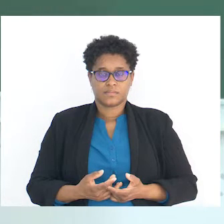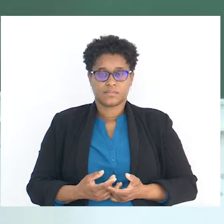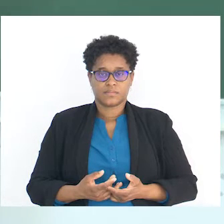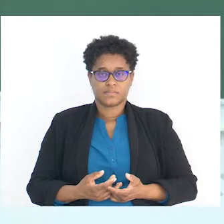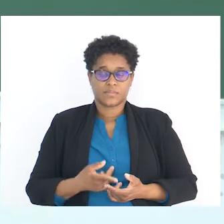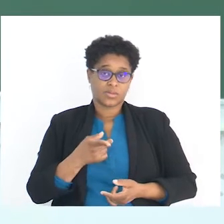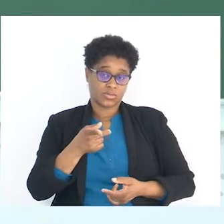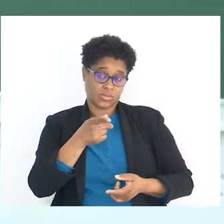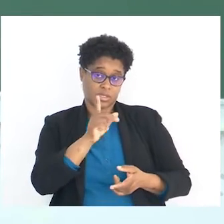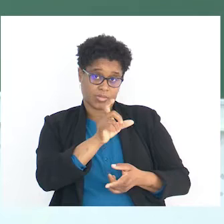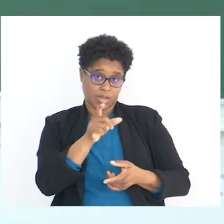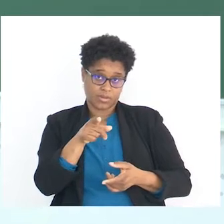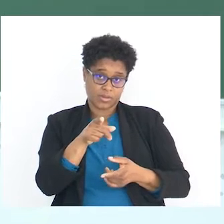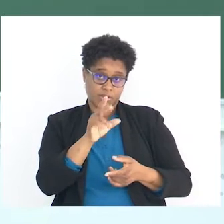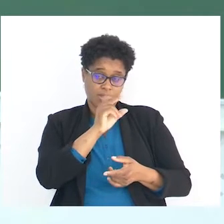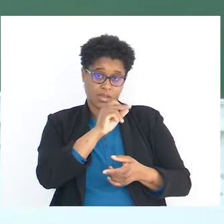As...